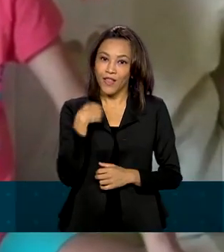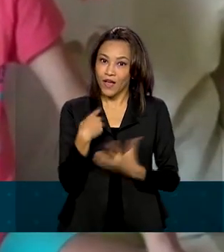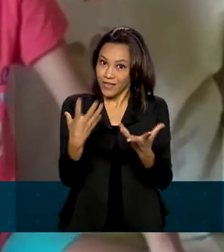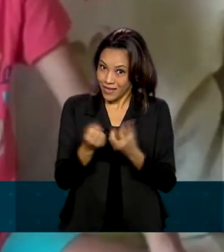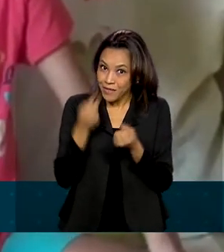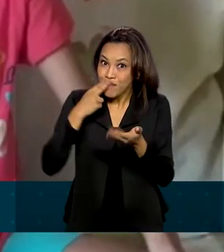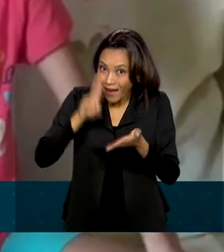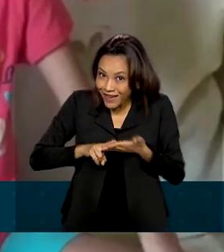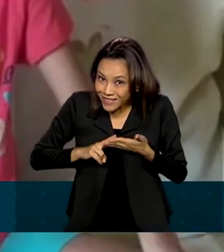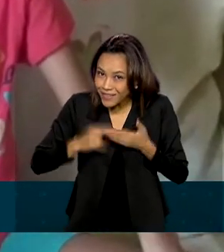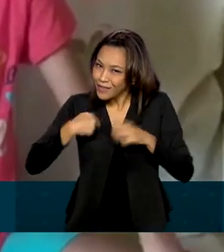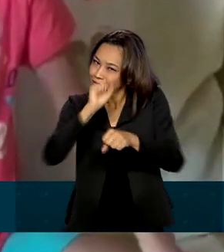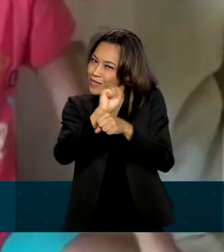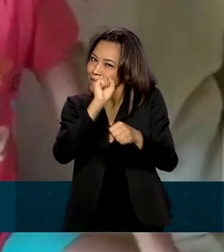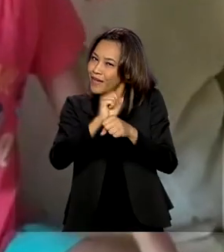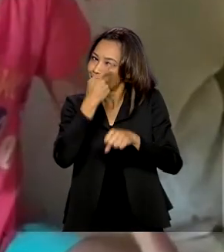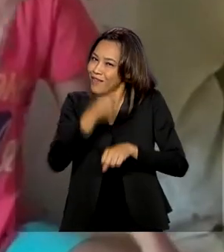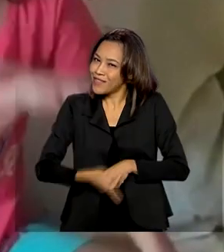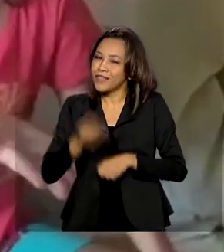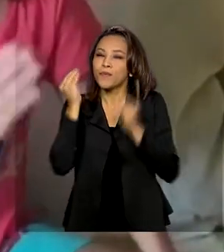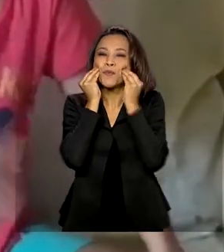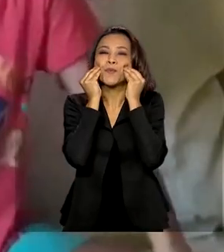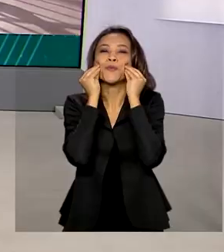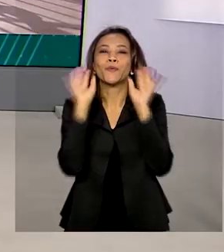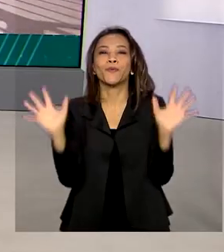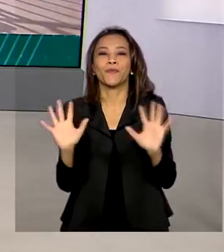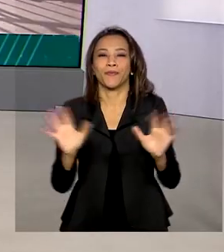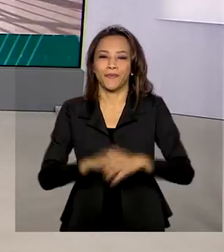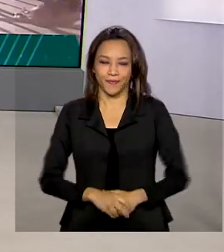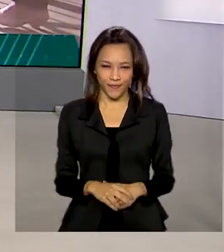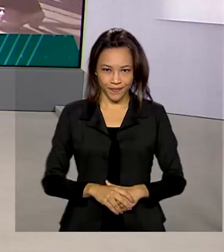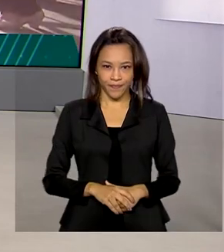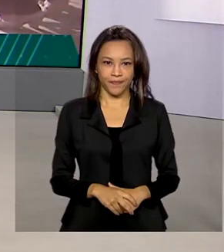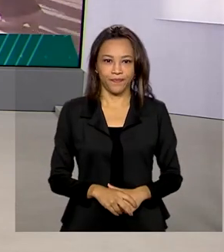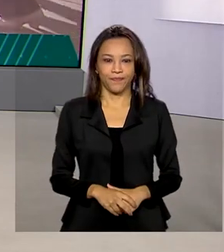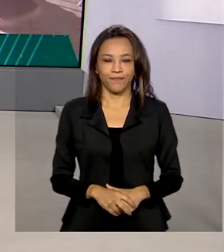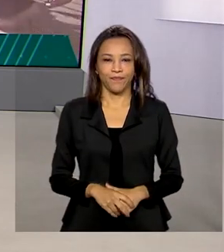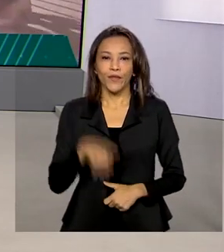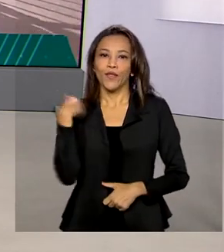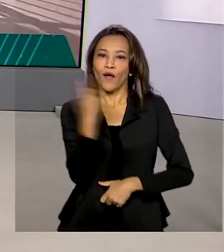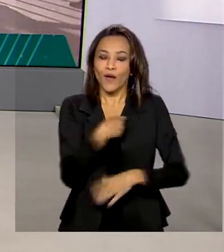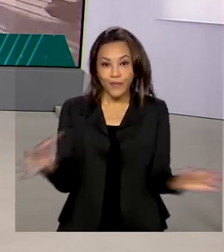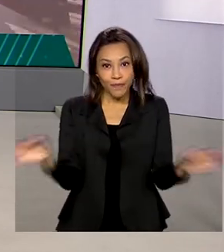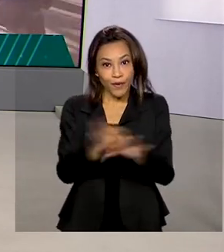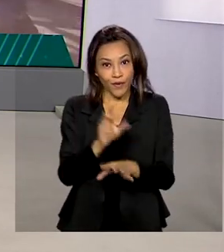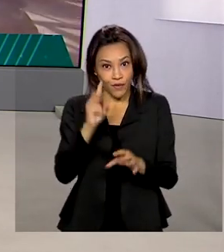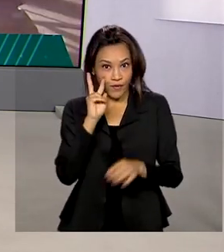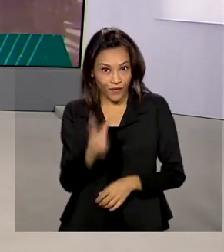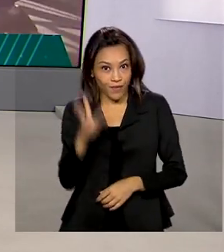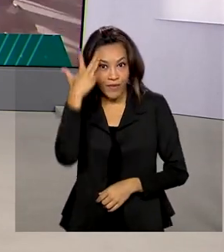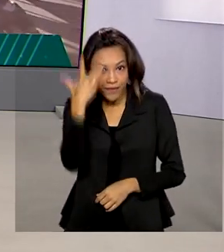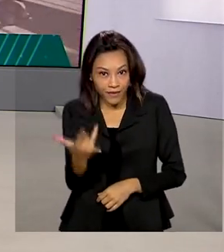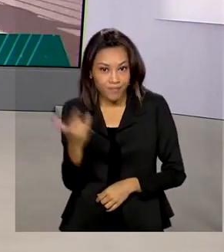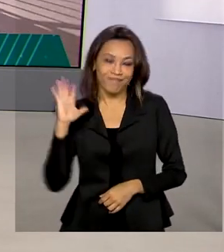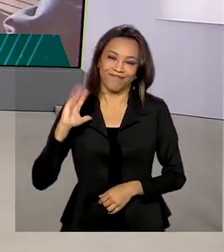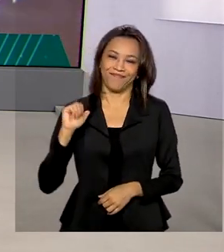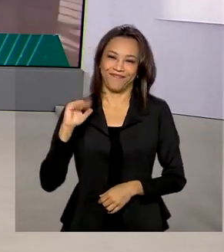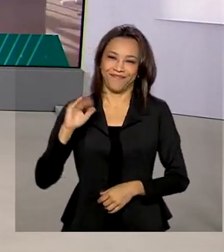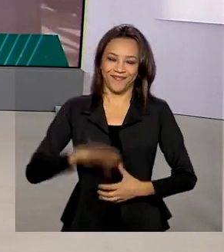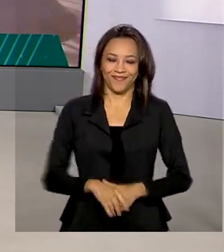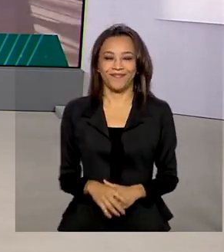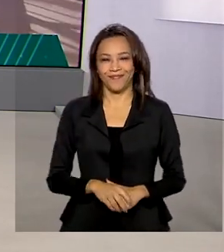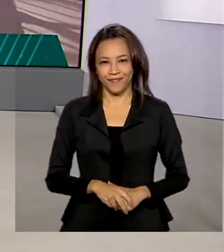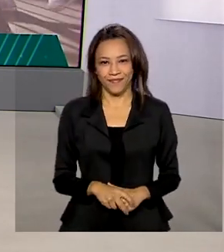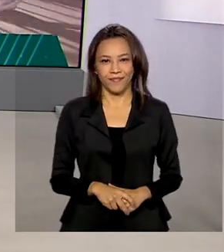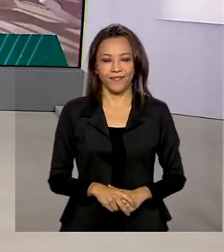cartinhas e estamos esperando o seu grito. Bem... O Brasil em Dia fica por aqui. Nos vemos amanhã. Até lá. Tchau, tchau.